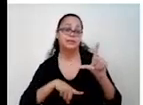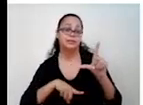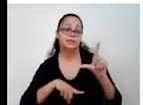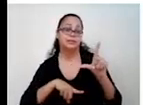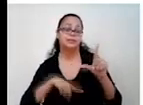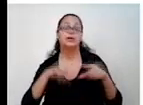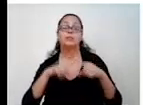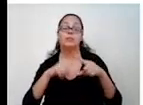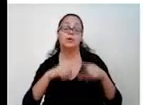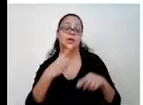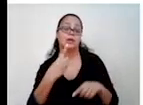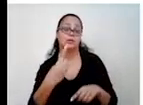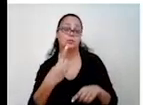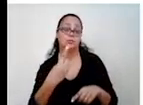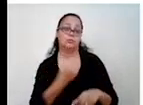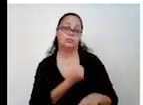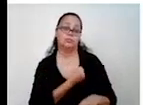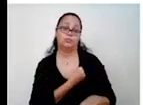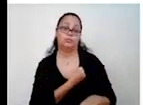Não tem nada, o número 1.